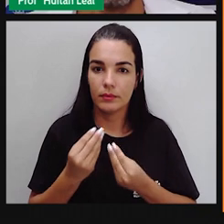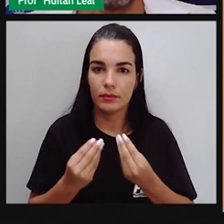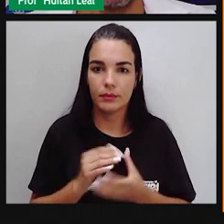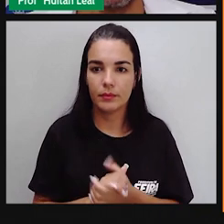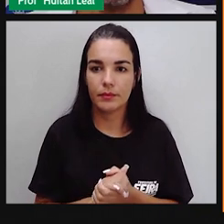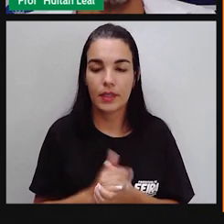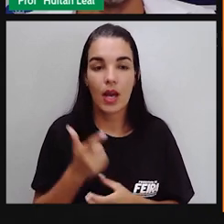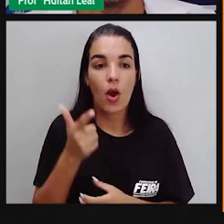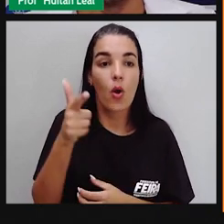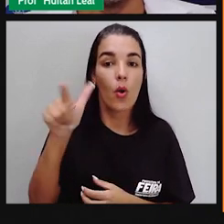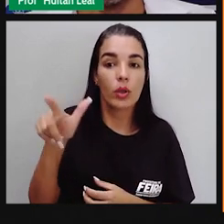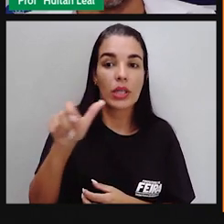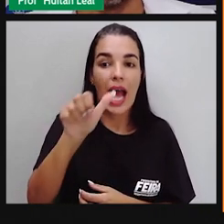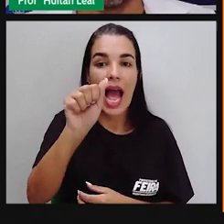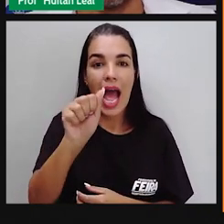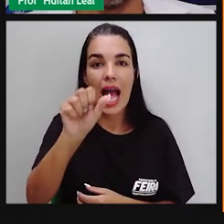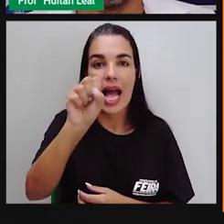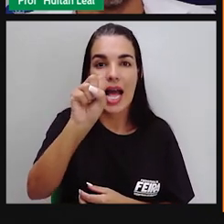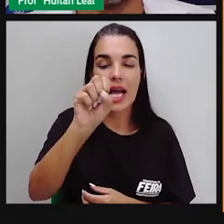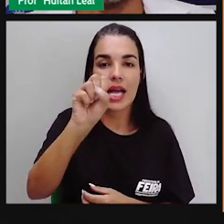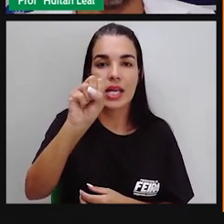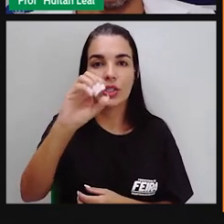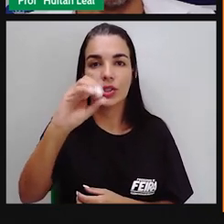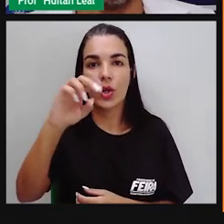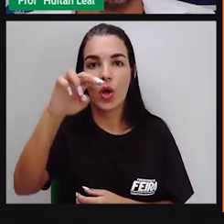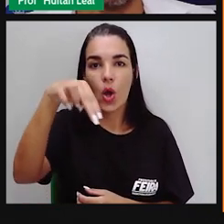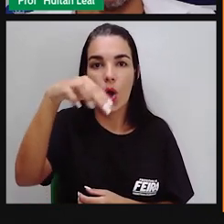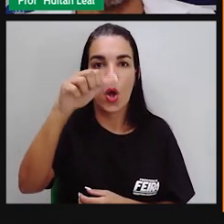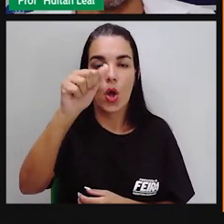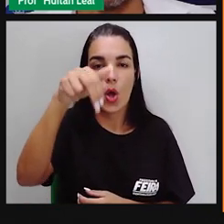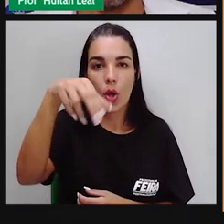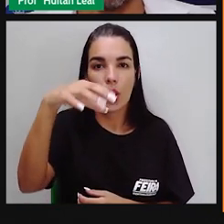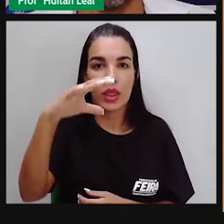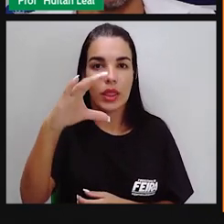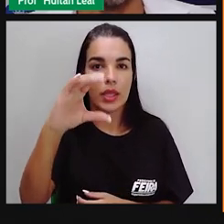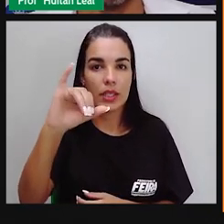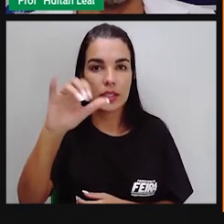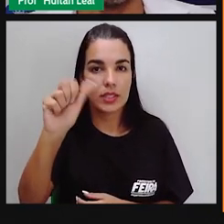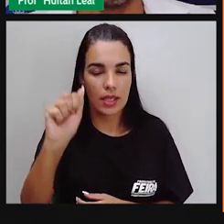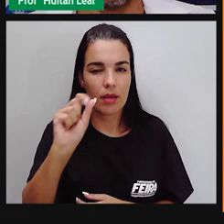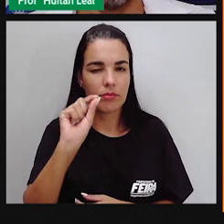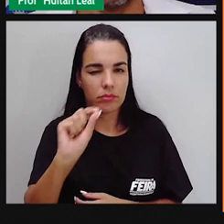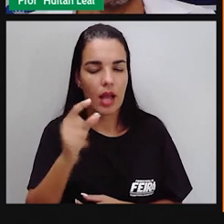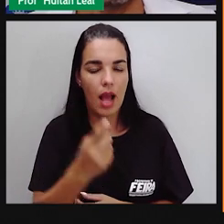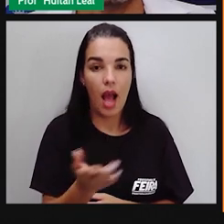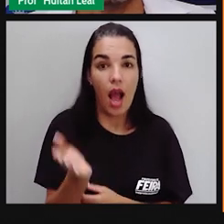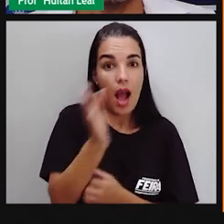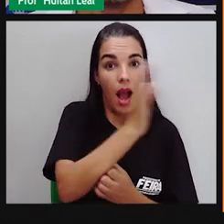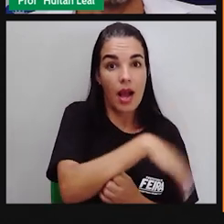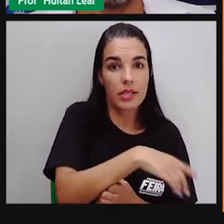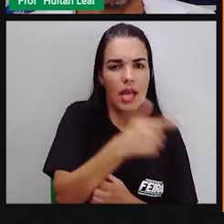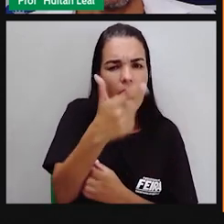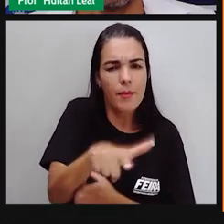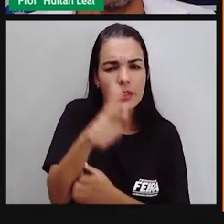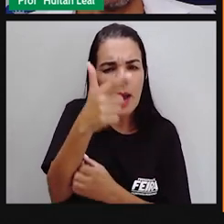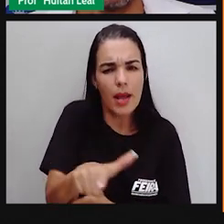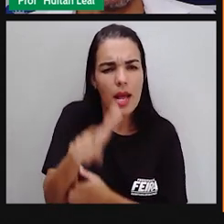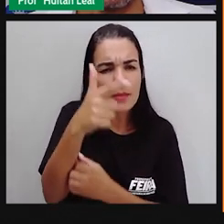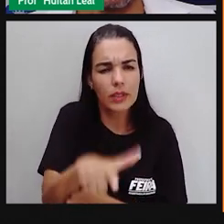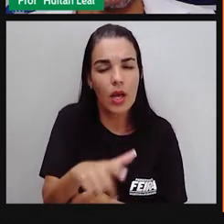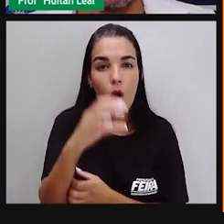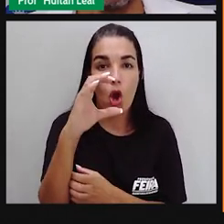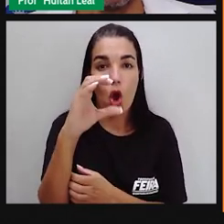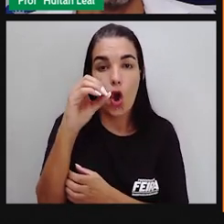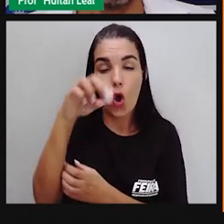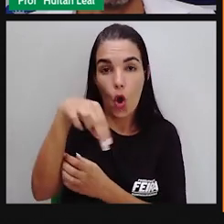E o próximo é a assonância. Se lá, na aliteração, foi a repetição de consoantes,